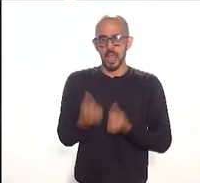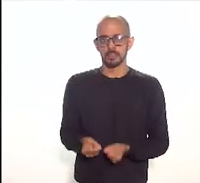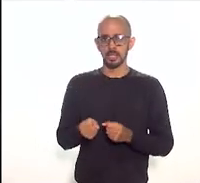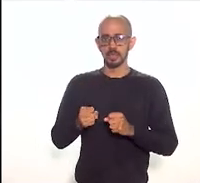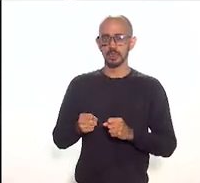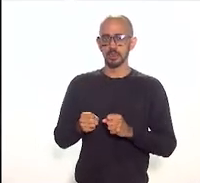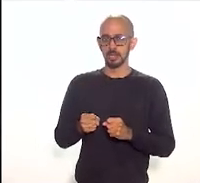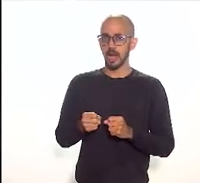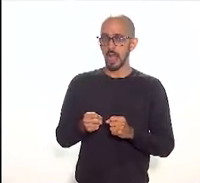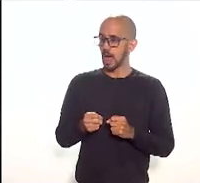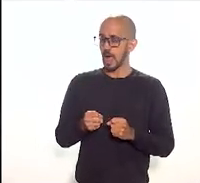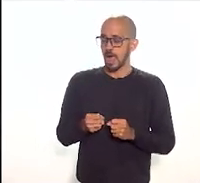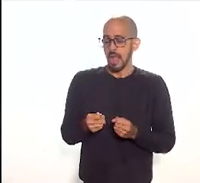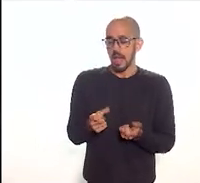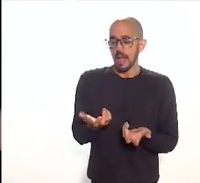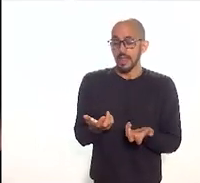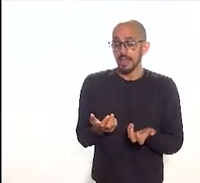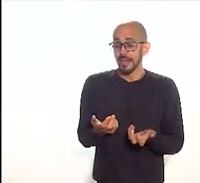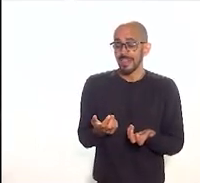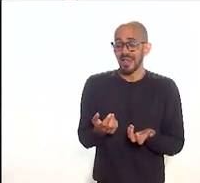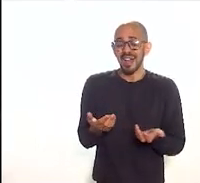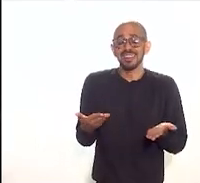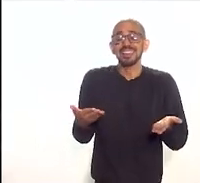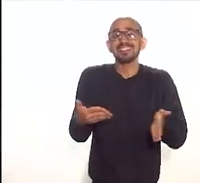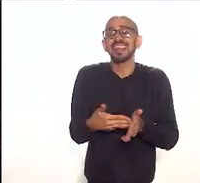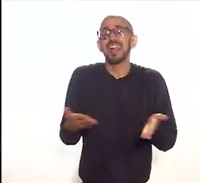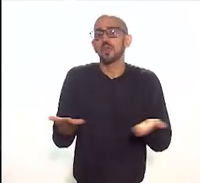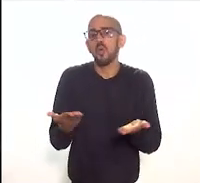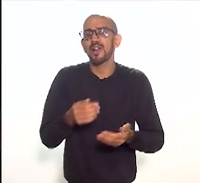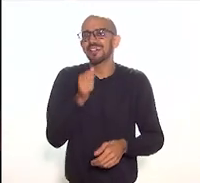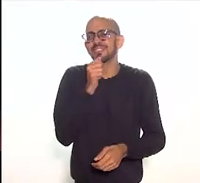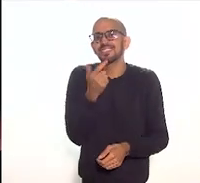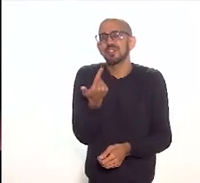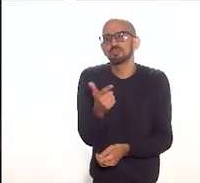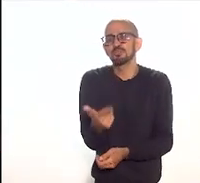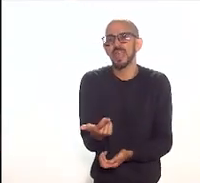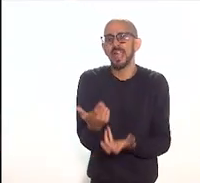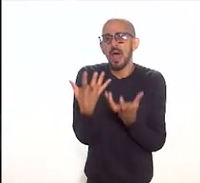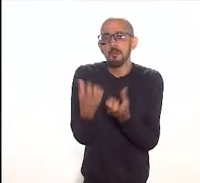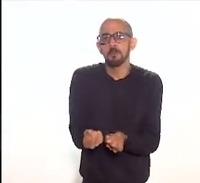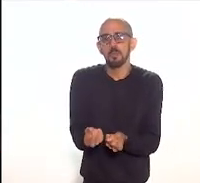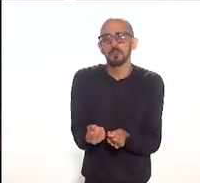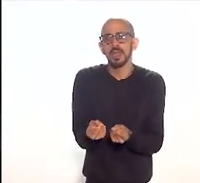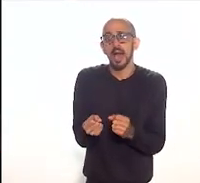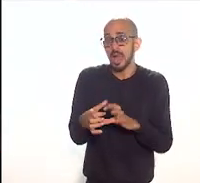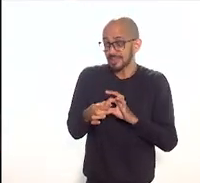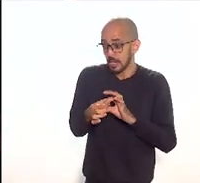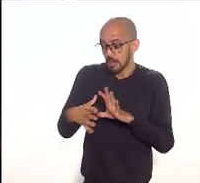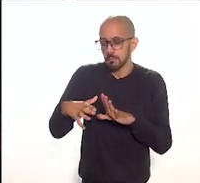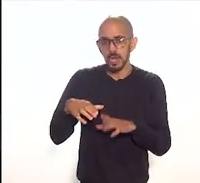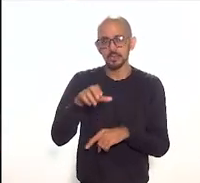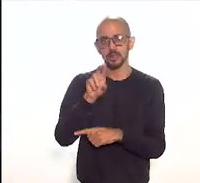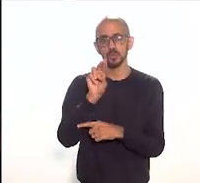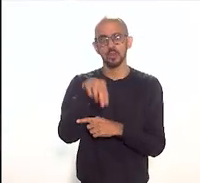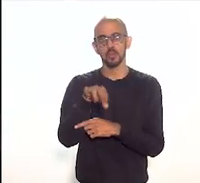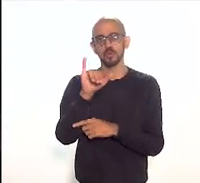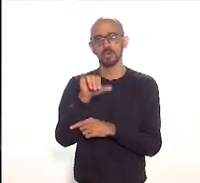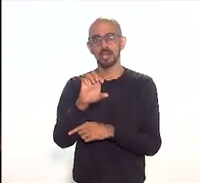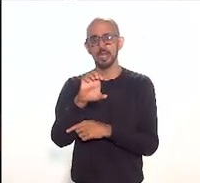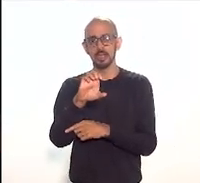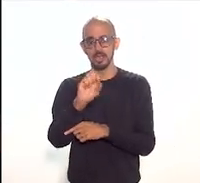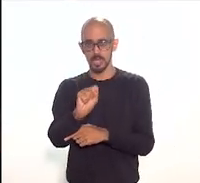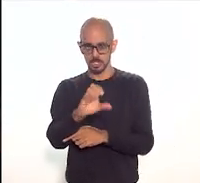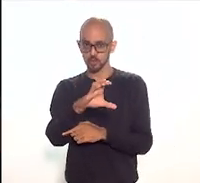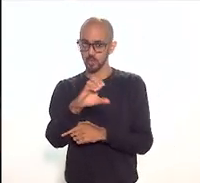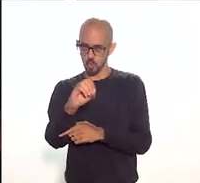paisagem urbana enfim isso é um ativo maravilhoso que o Rio de Janeiro não utiliza nem estado nem município